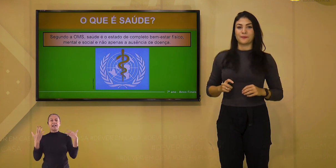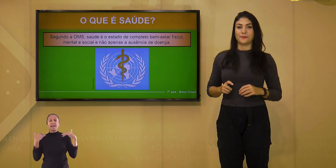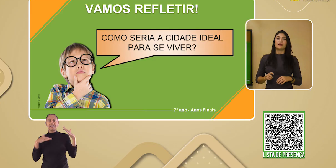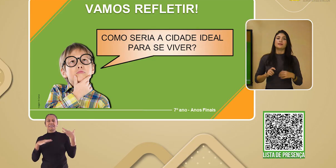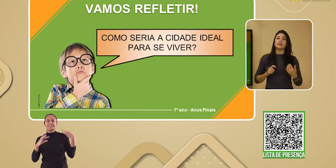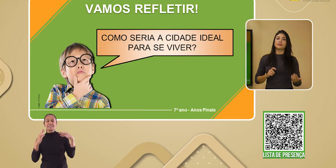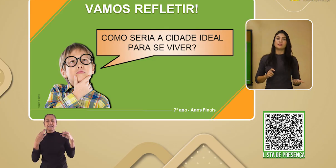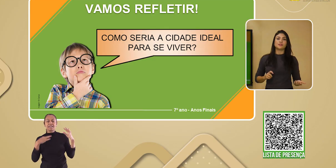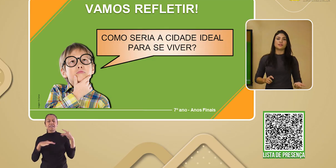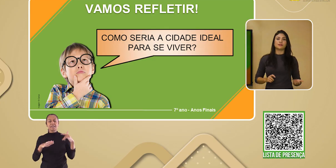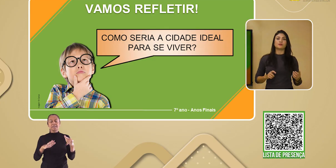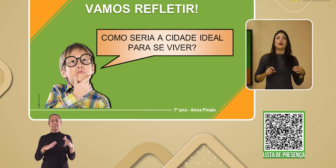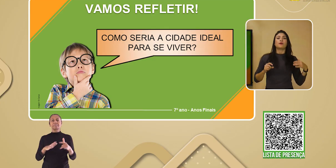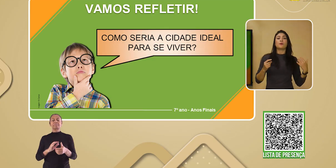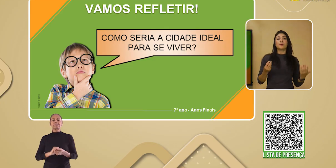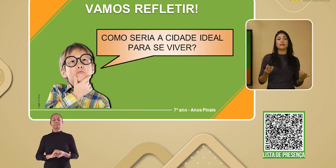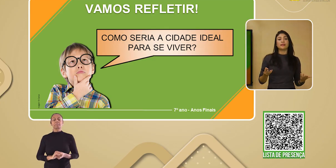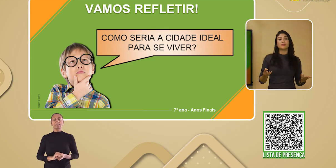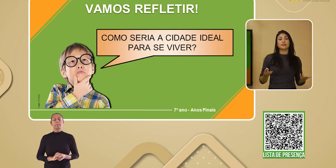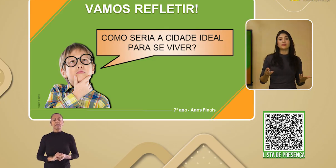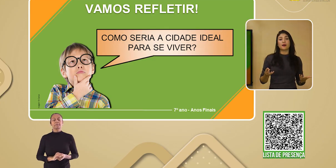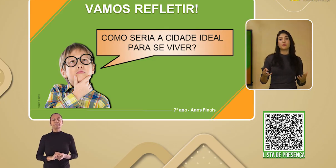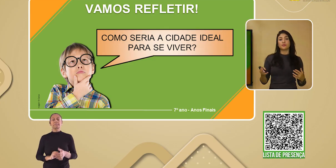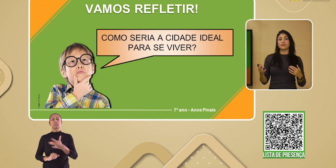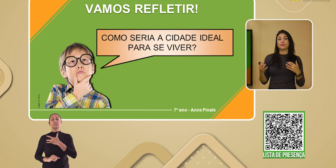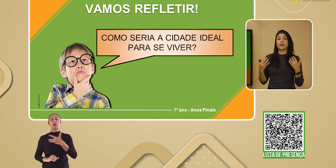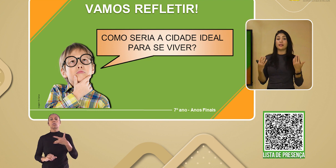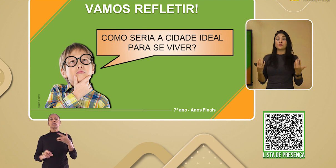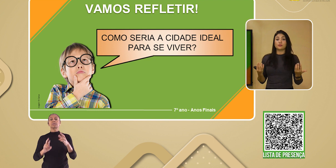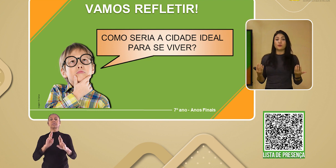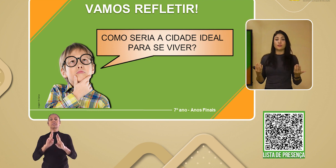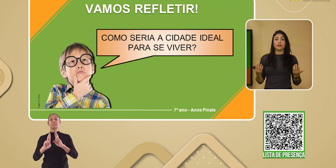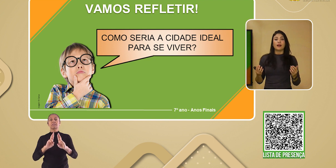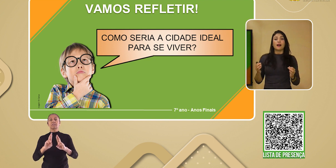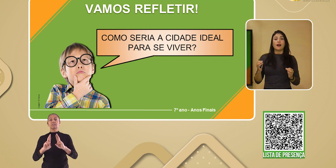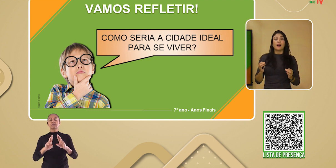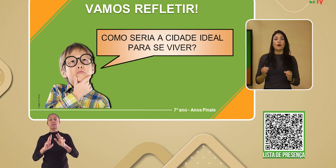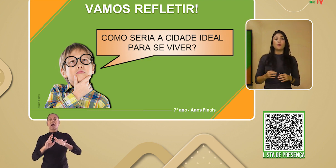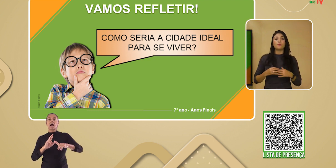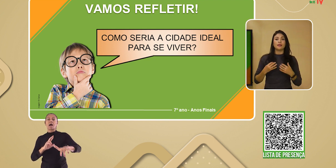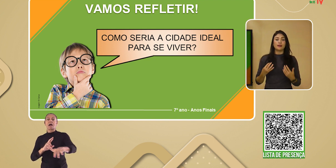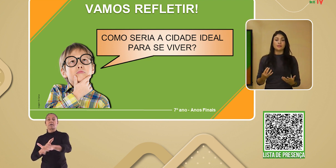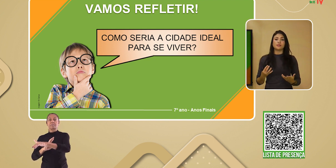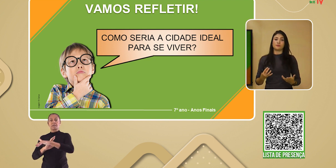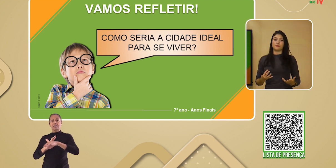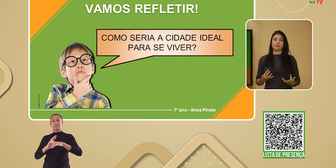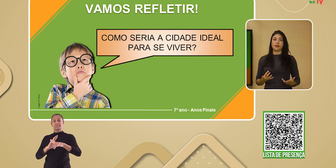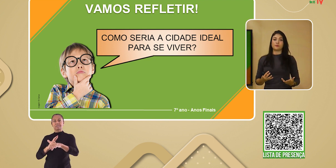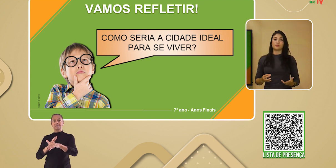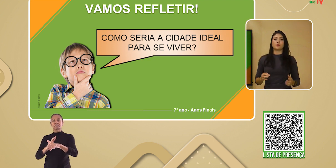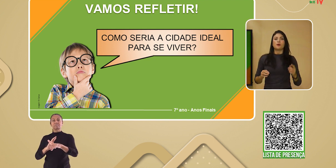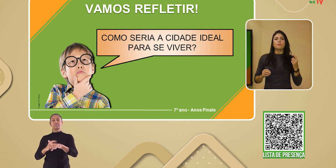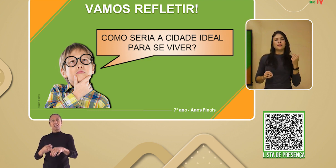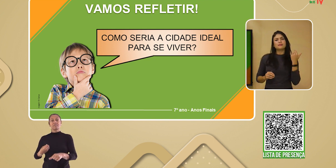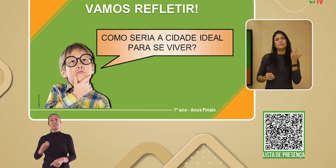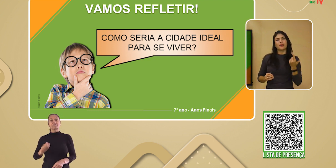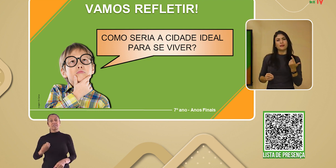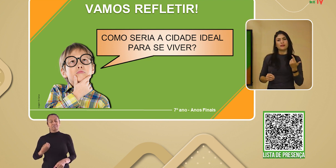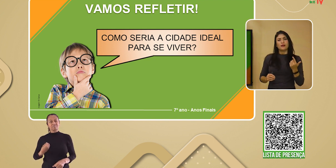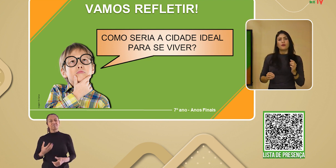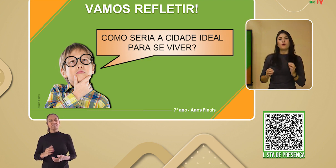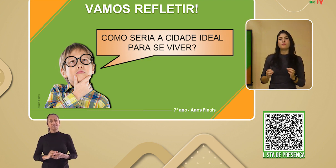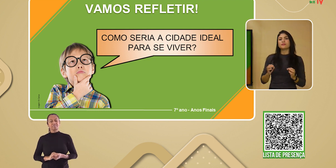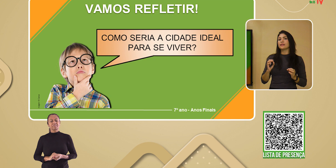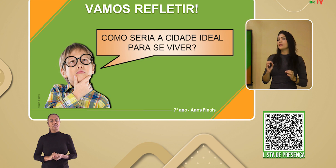vai. Nesse sentido, compreendendo que saúde se relaciona ao ambiente em que vivemos, pense